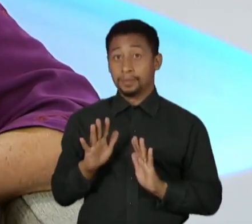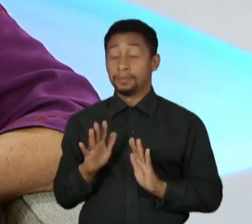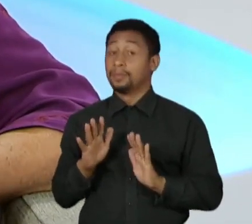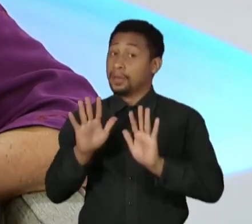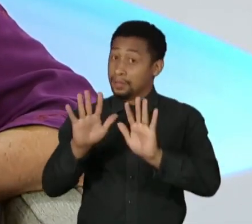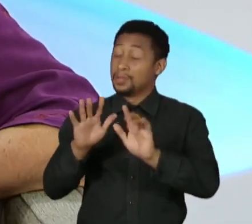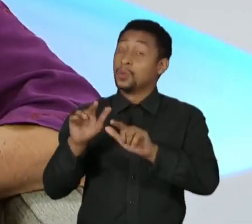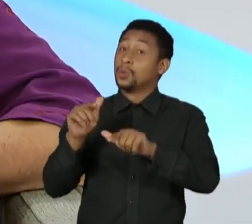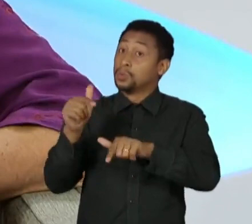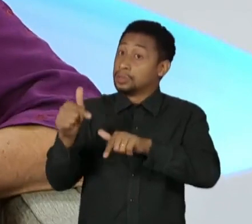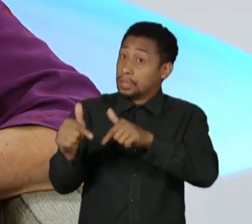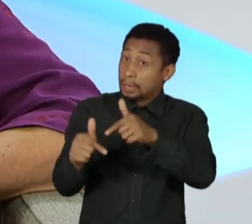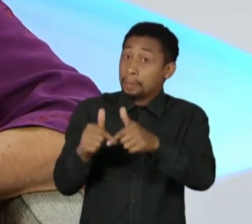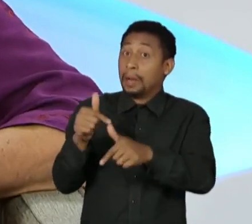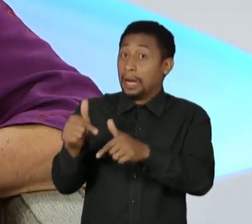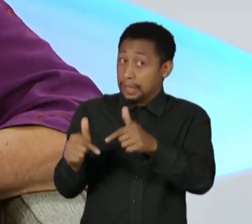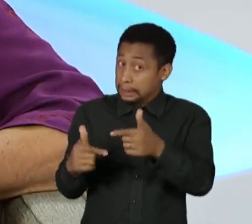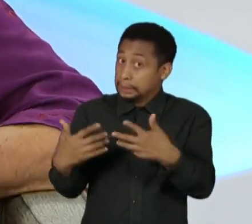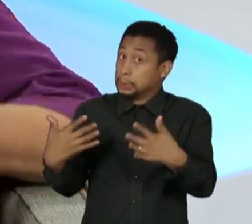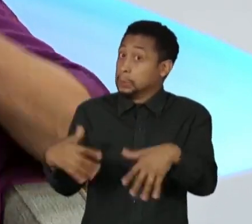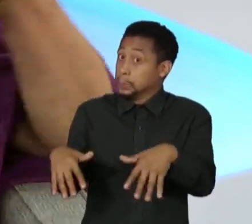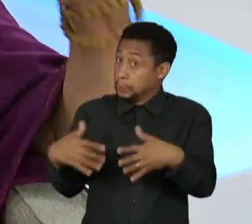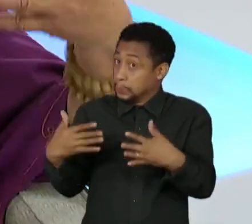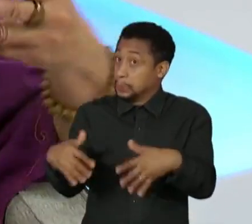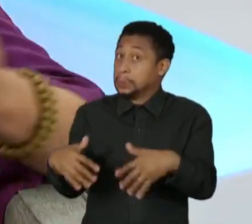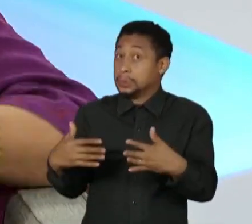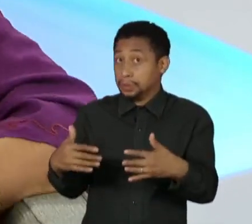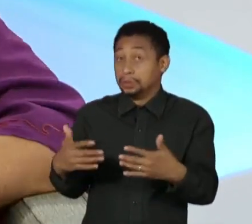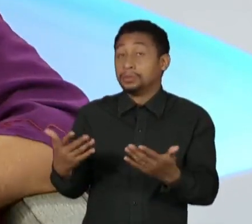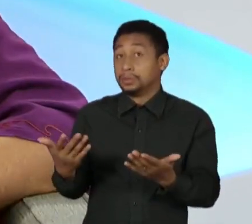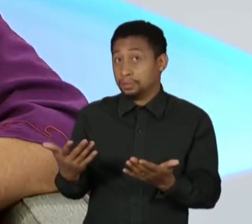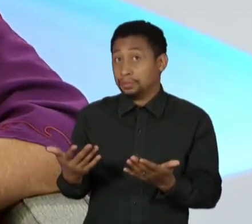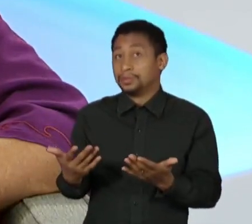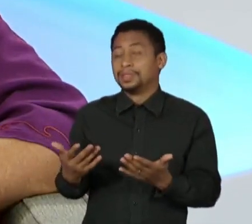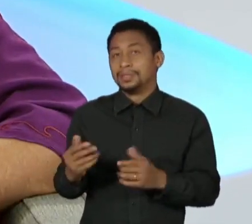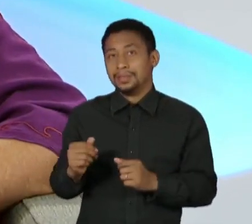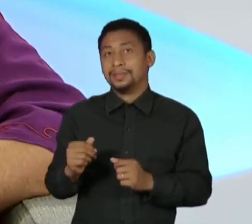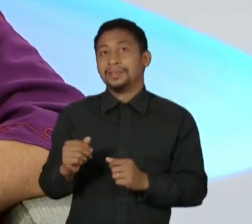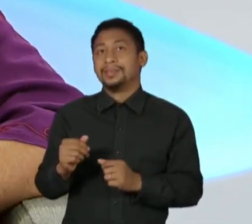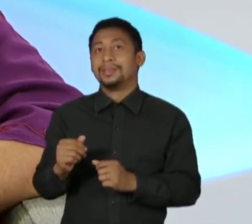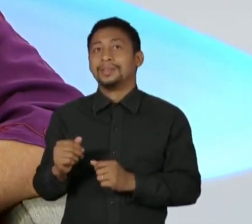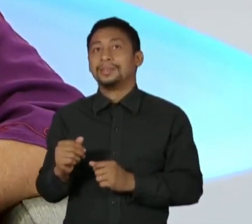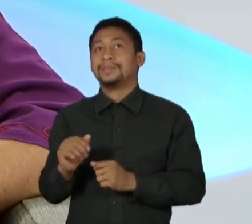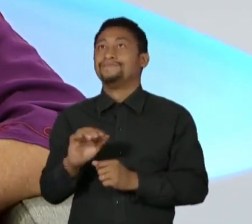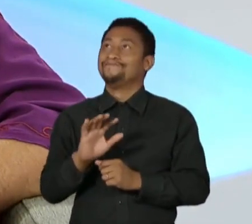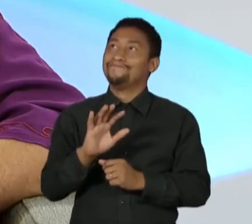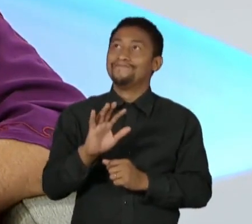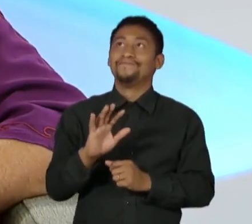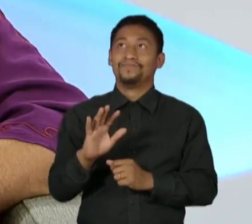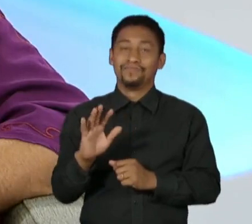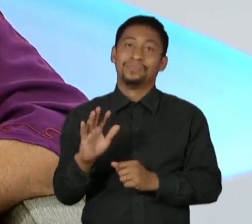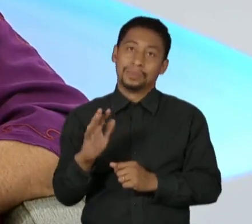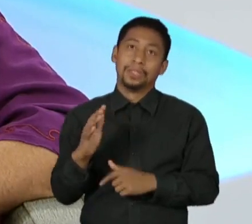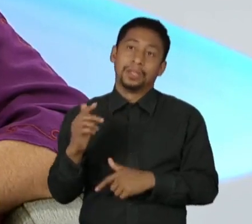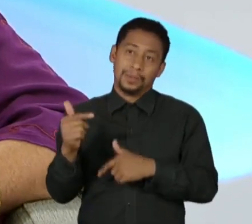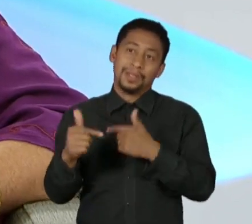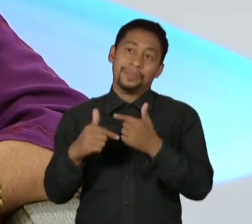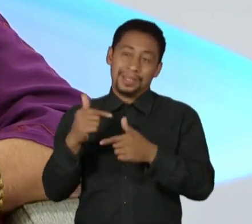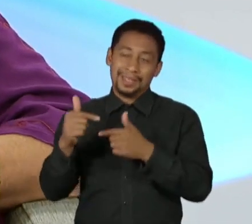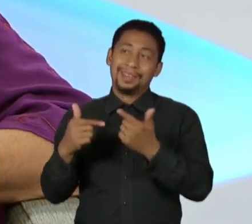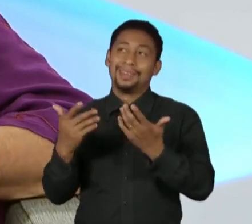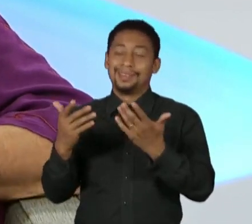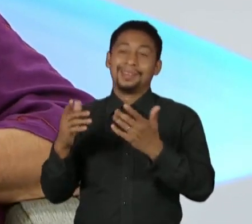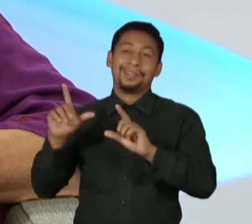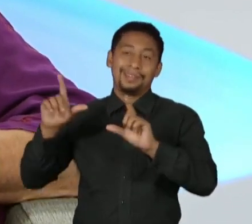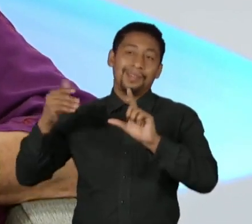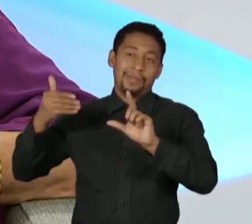muito bem grande, de uma equipe grande. Quando eu trabalhei no Sai de Baixo, TV